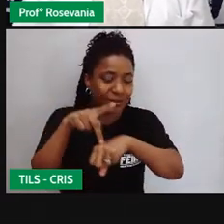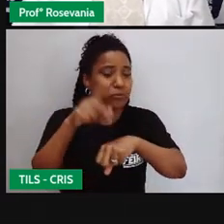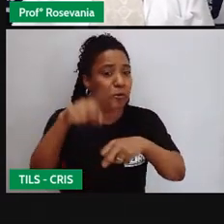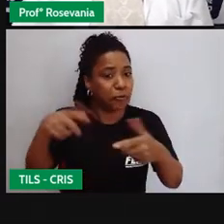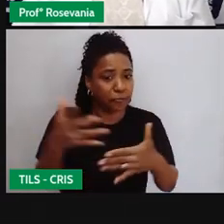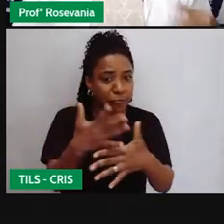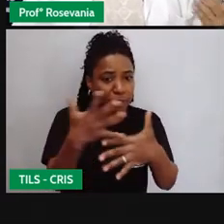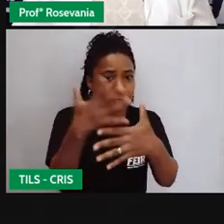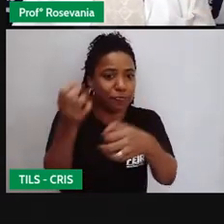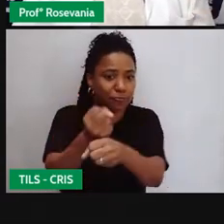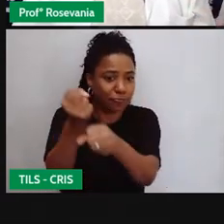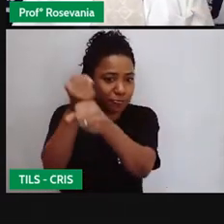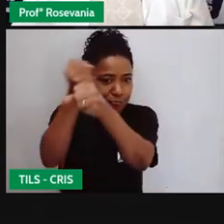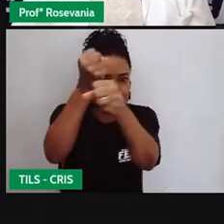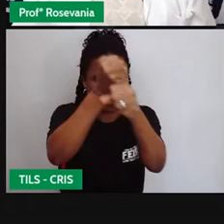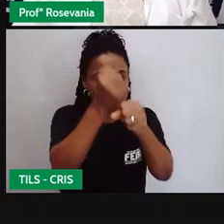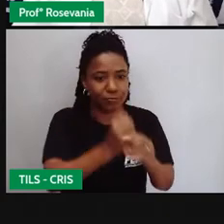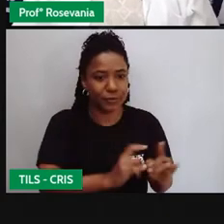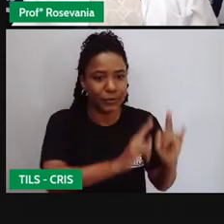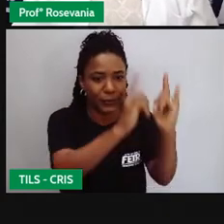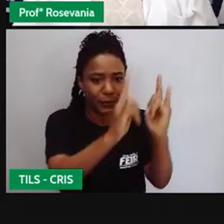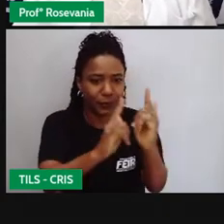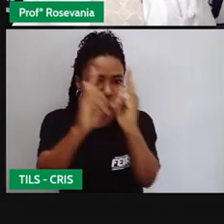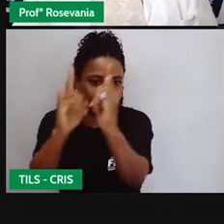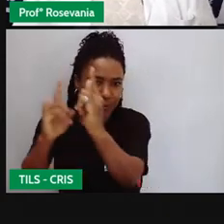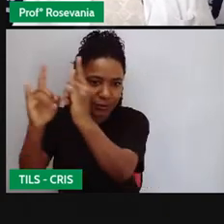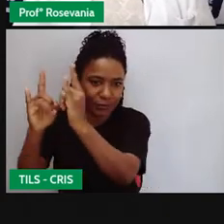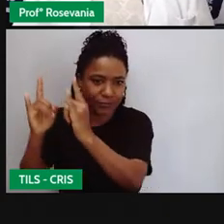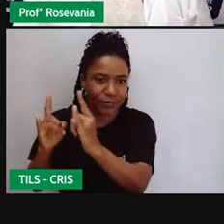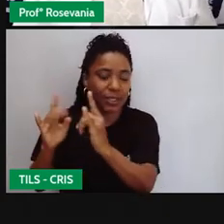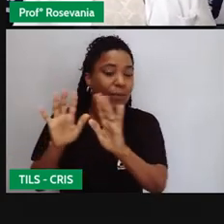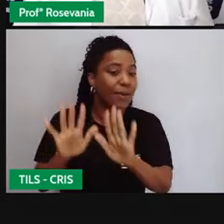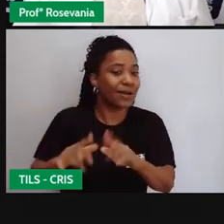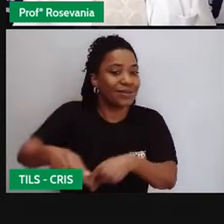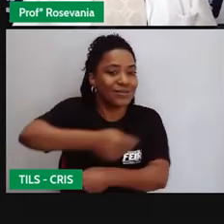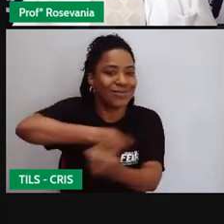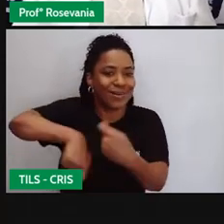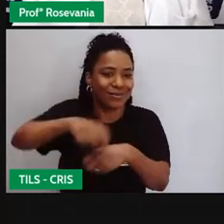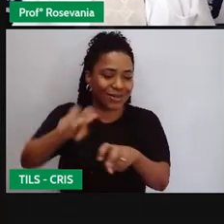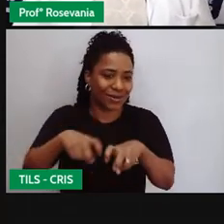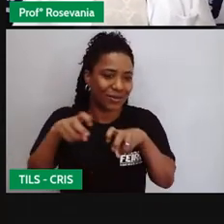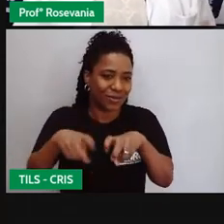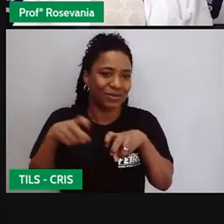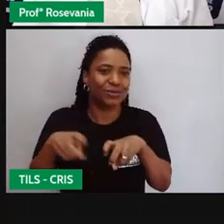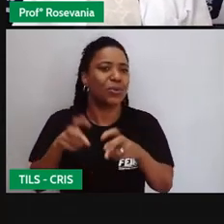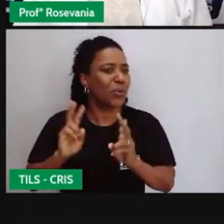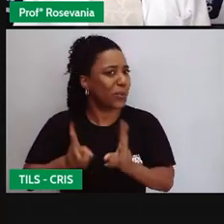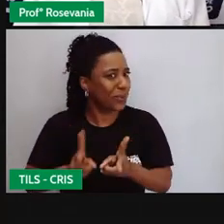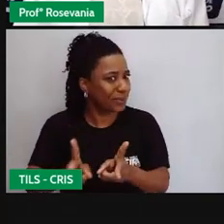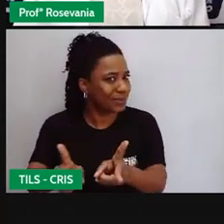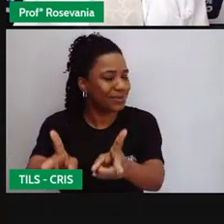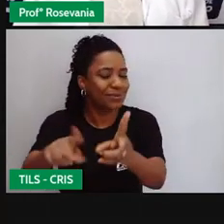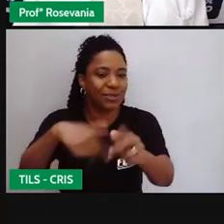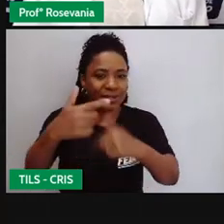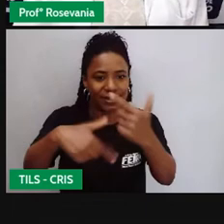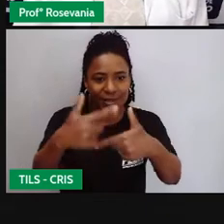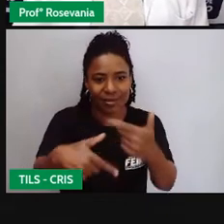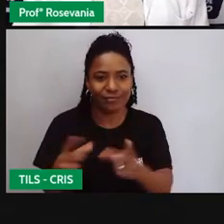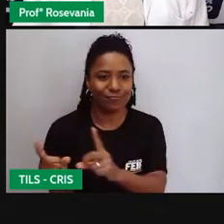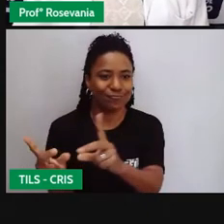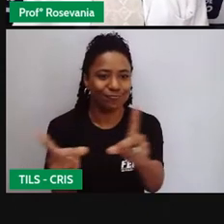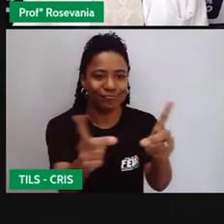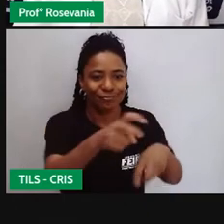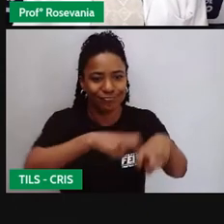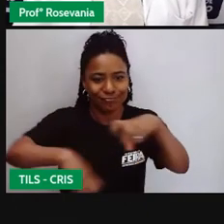tem essa parcela, essa característica na nossa economia do agronegócio, das atividades agrícolas e das atividades pecuárias.